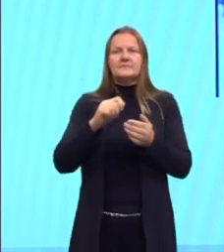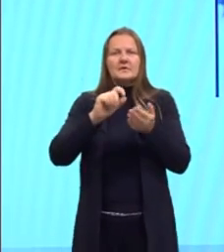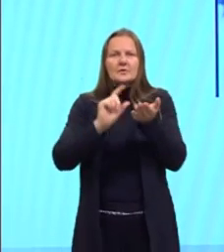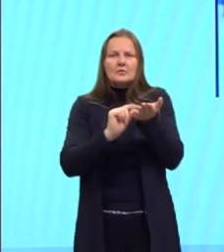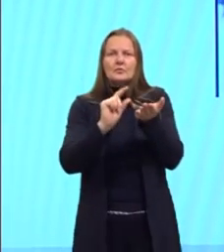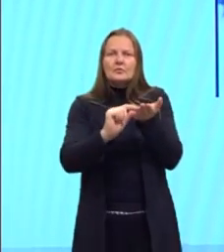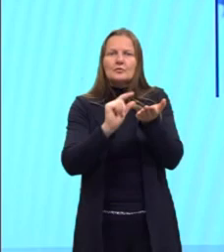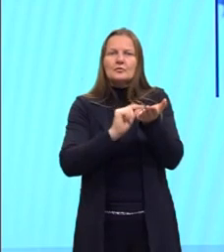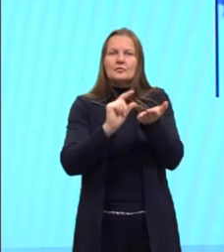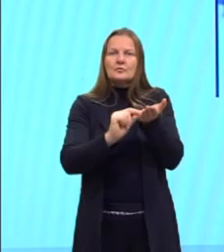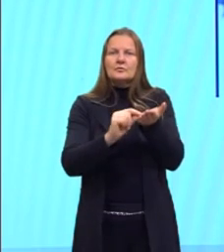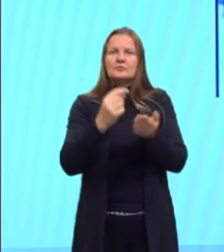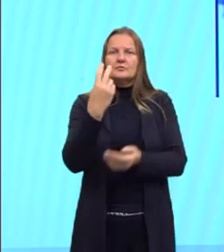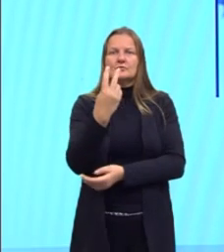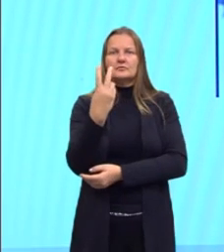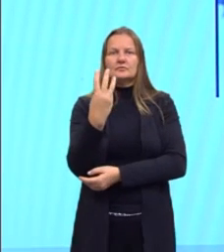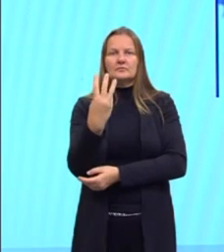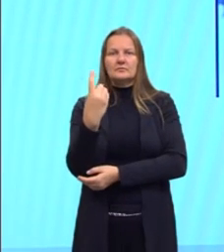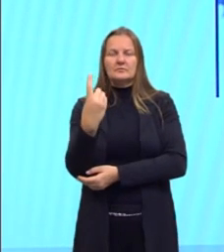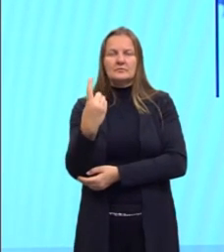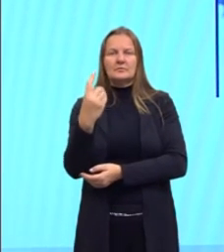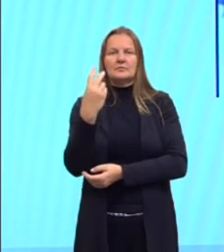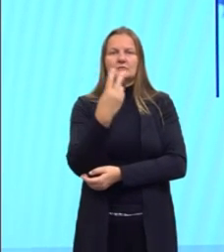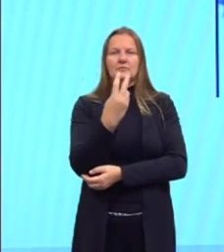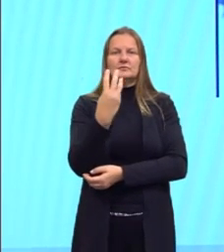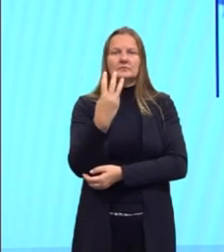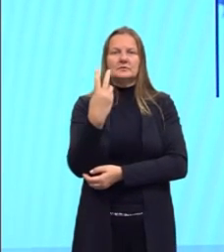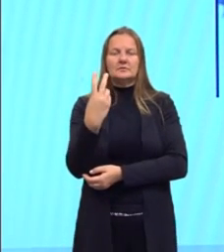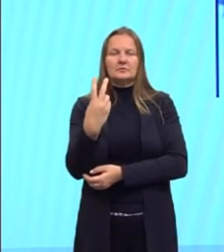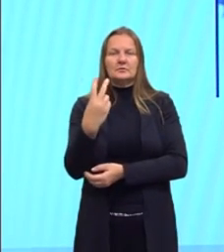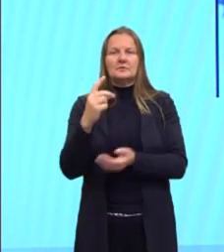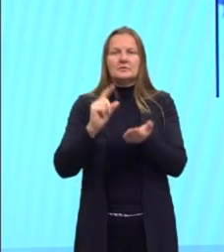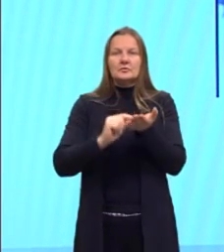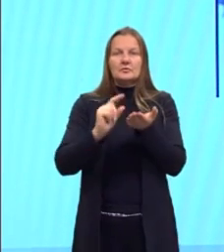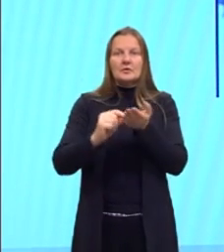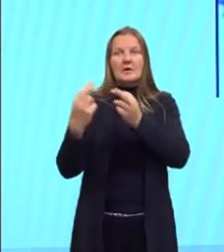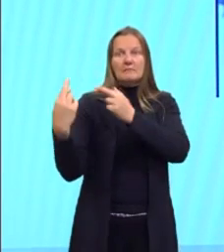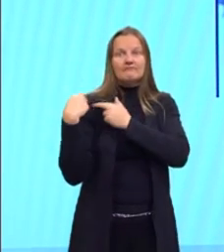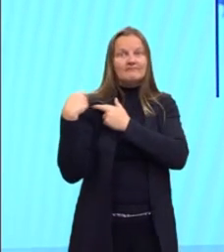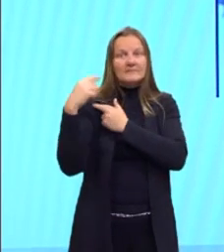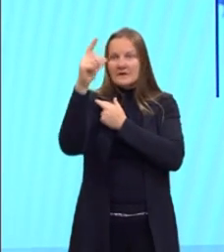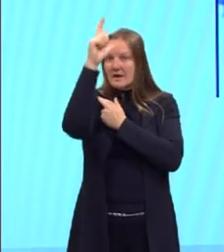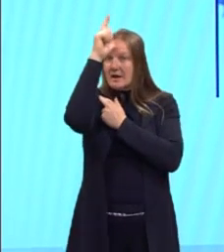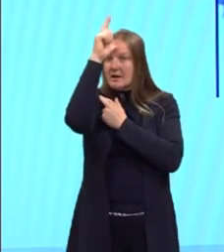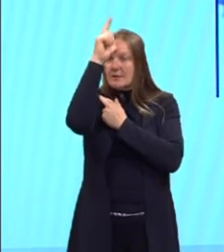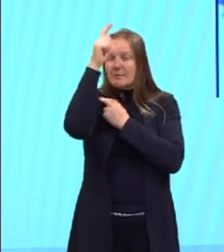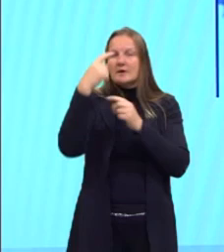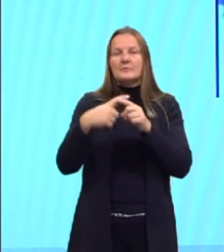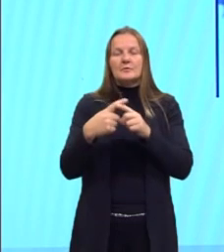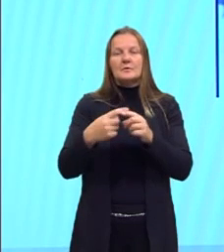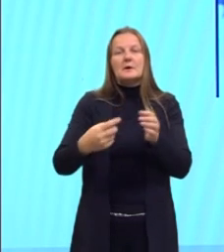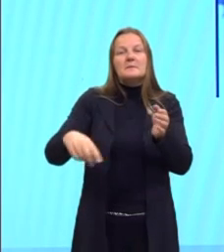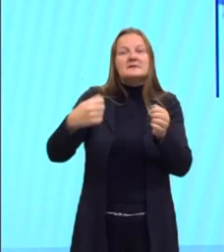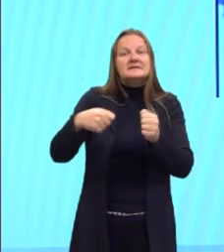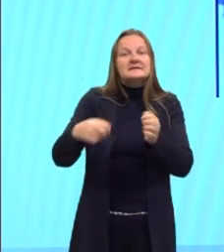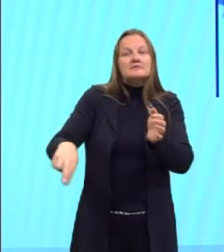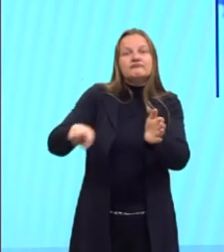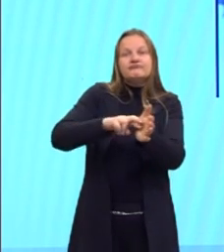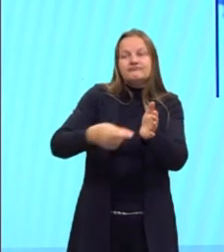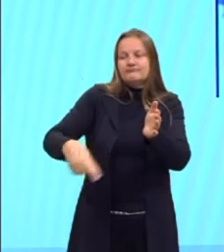231 e 232, que responsabiliza a Alemanha e fazendo com que ela vá ressarcir